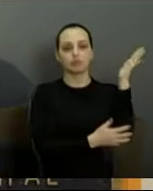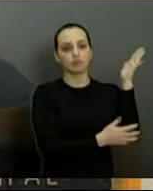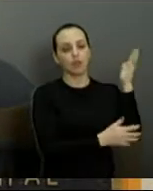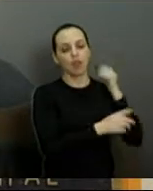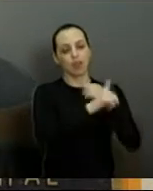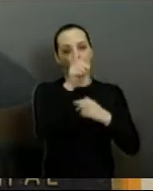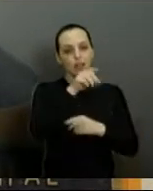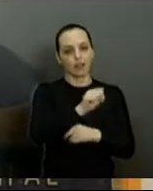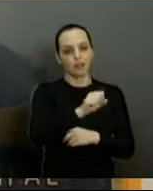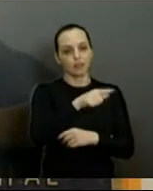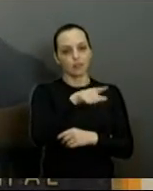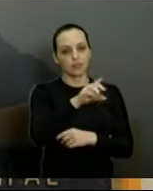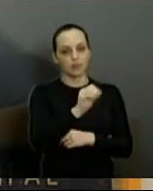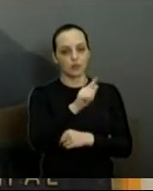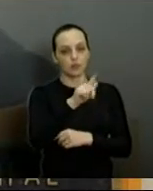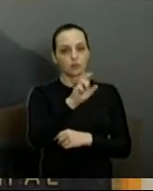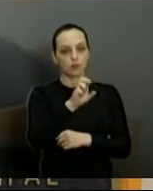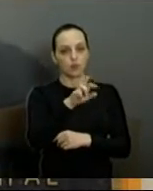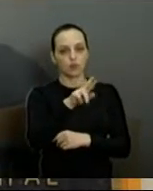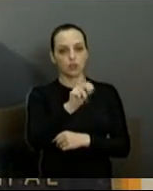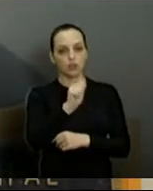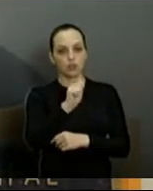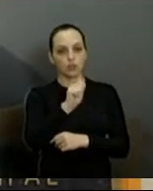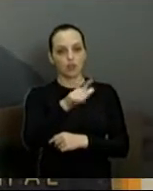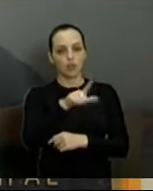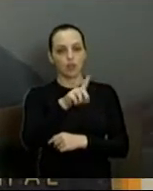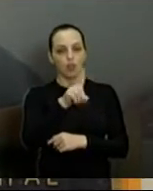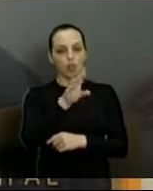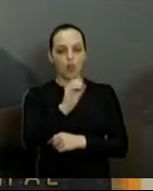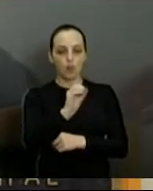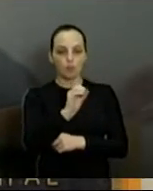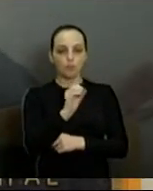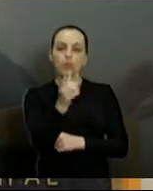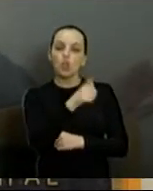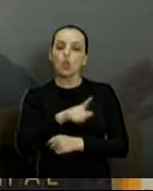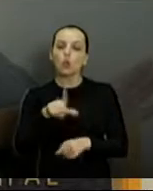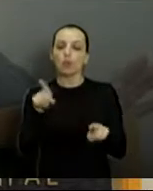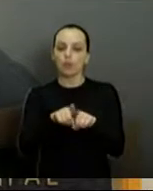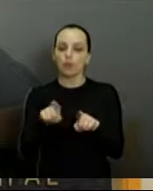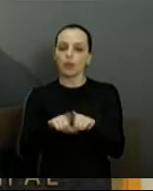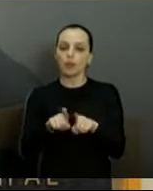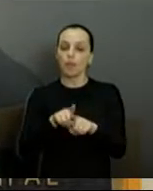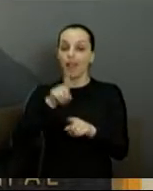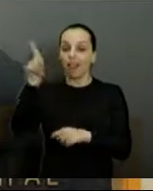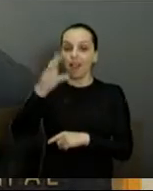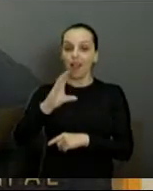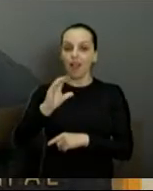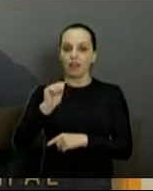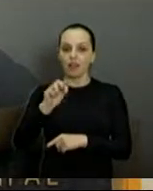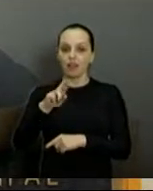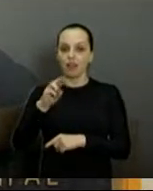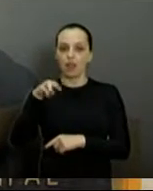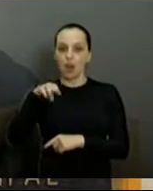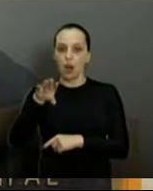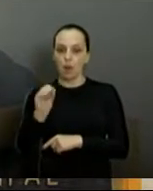e outras praças da cidade. Mas o Carmo era a situação pior que